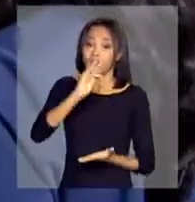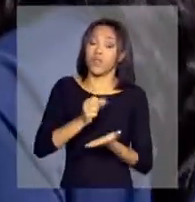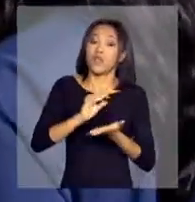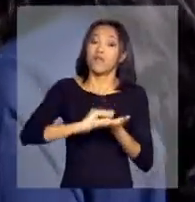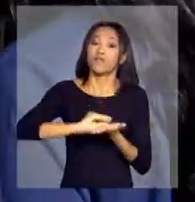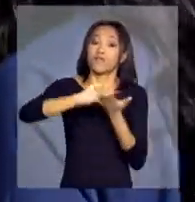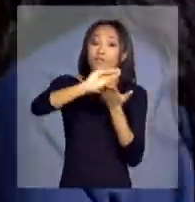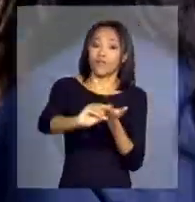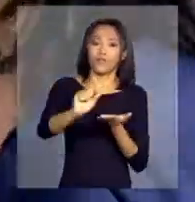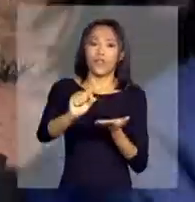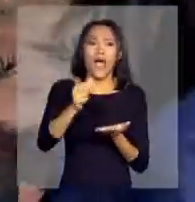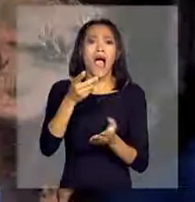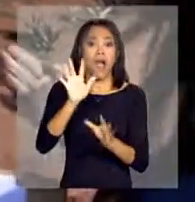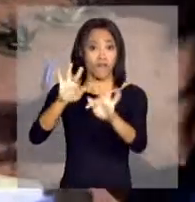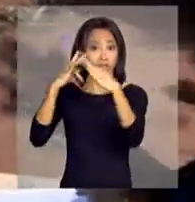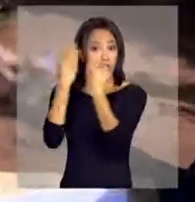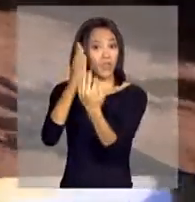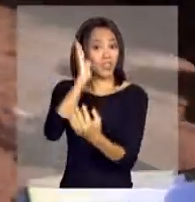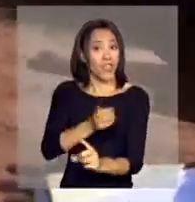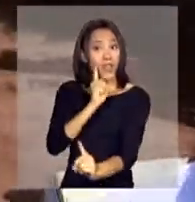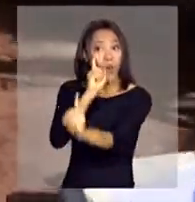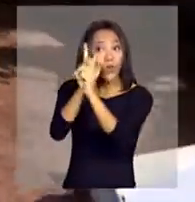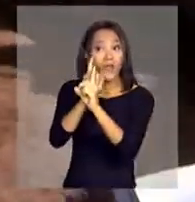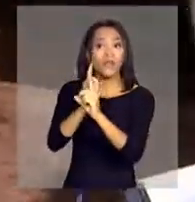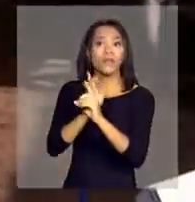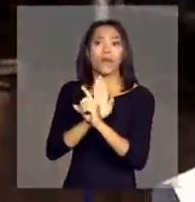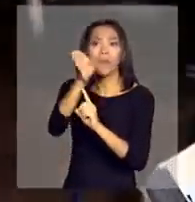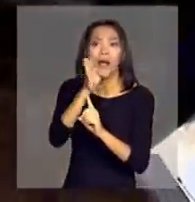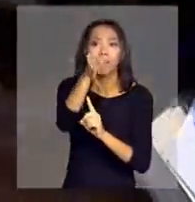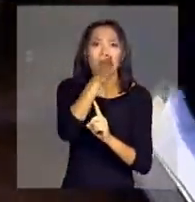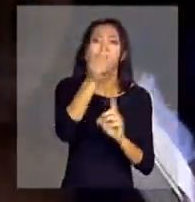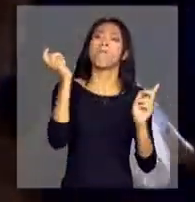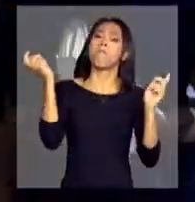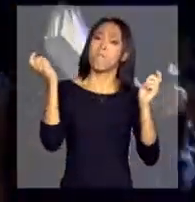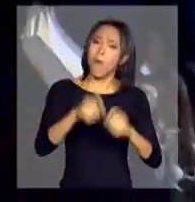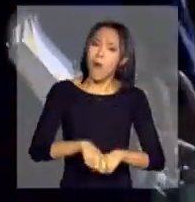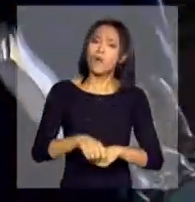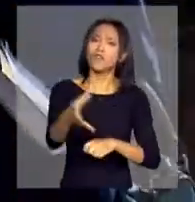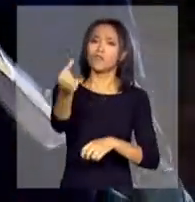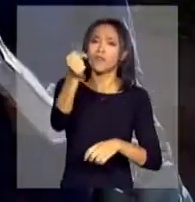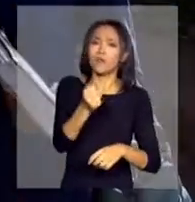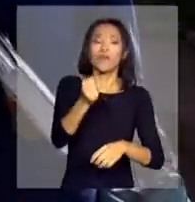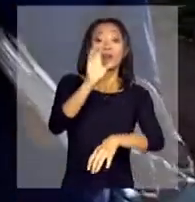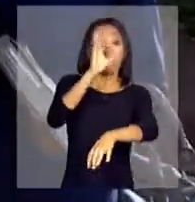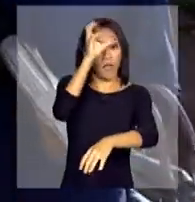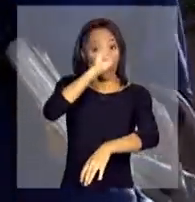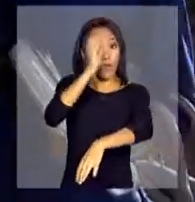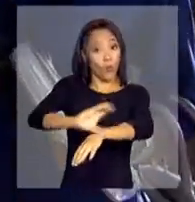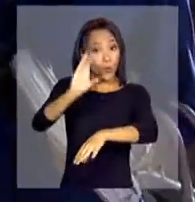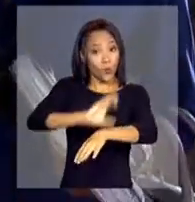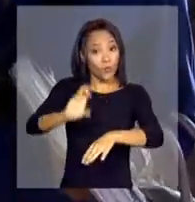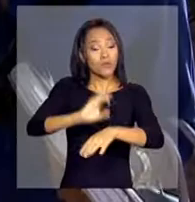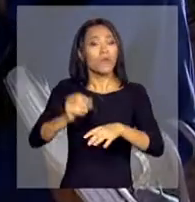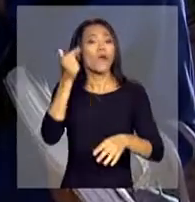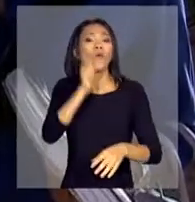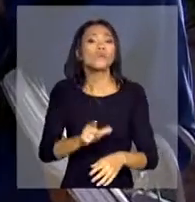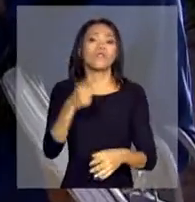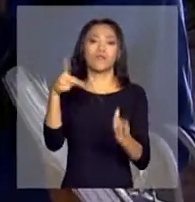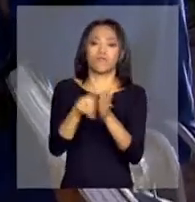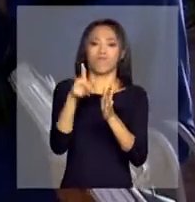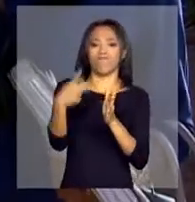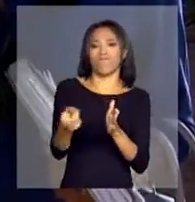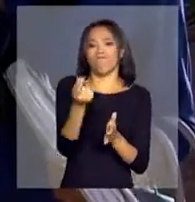a família que é encontrada pelo Busca Ativa também pode participar de cursos profissionalizantes para geração de renda,